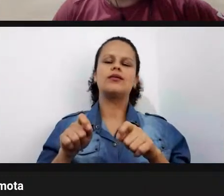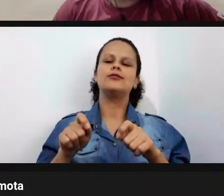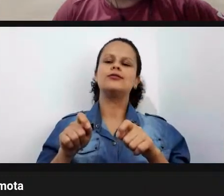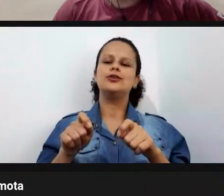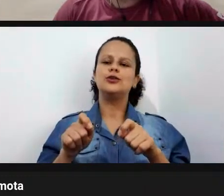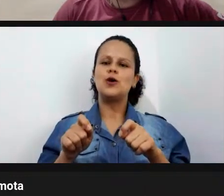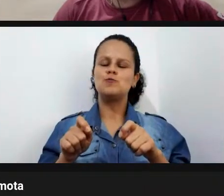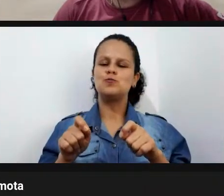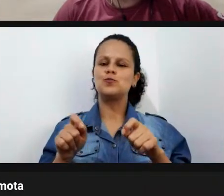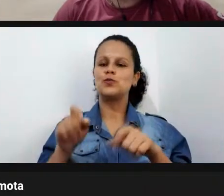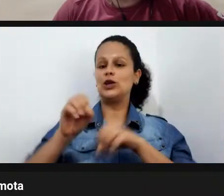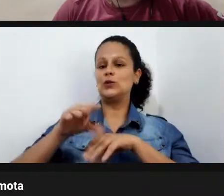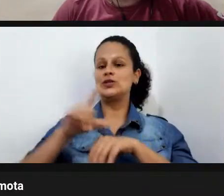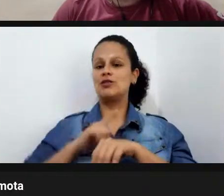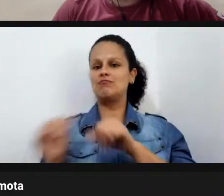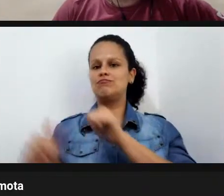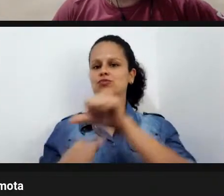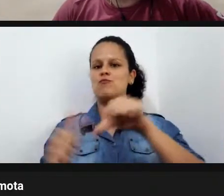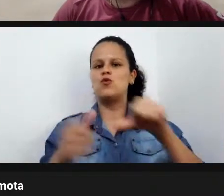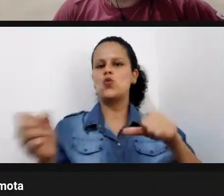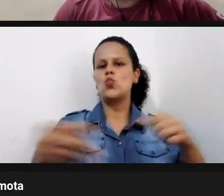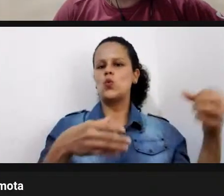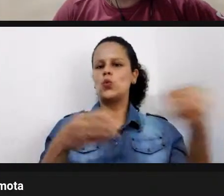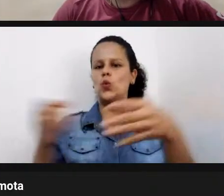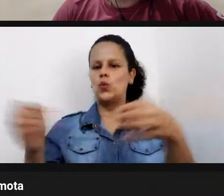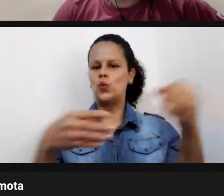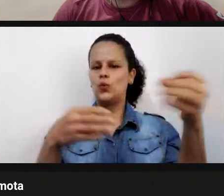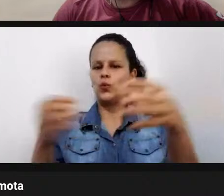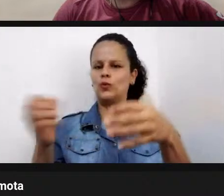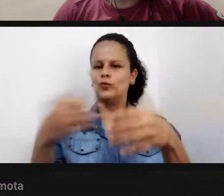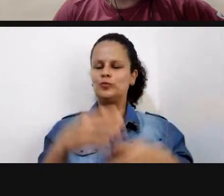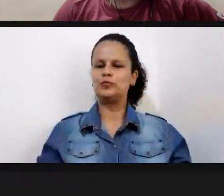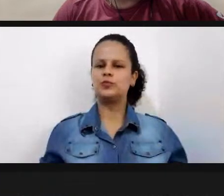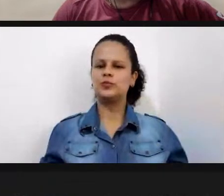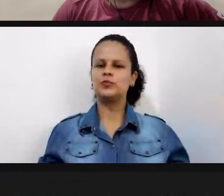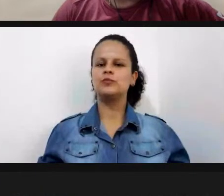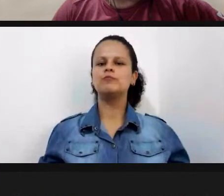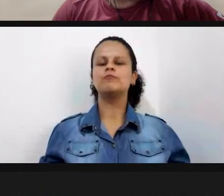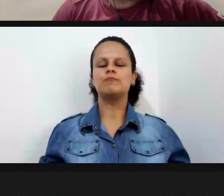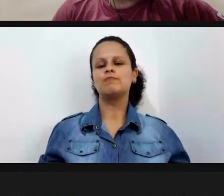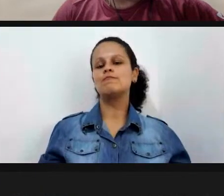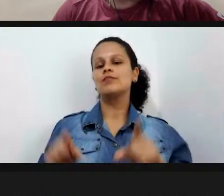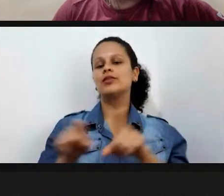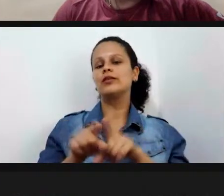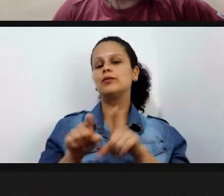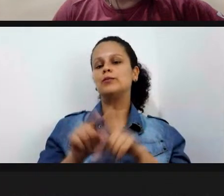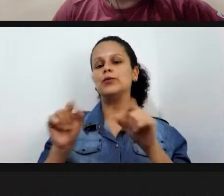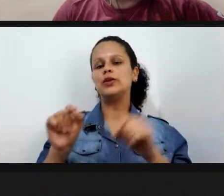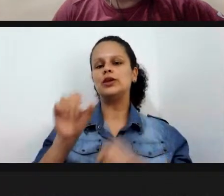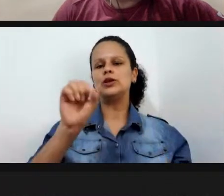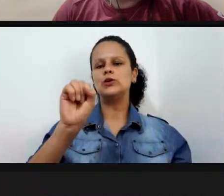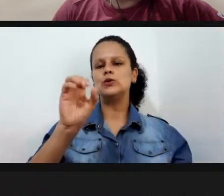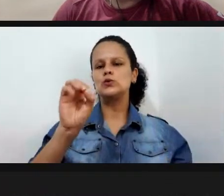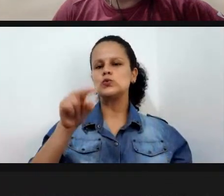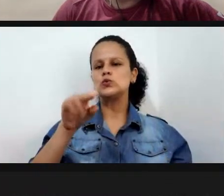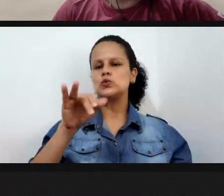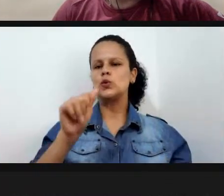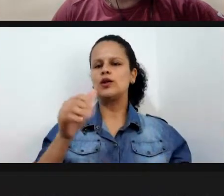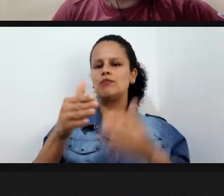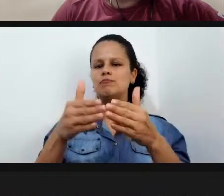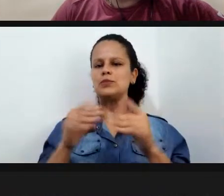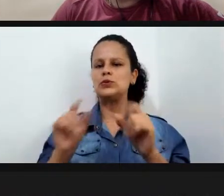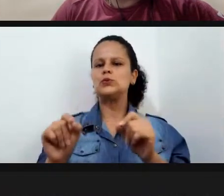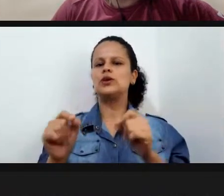logo em seguida a Sônia logo em seguida a Sônia pede falem um pouco sobre as